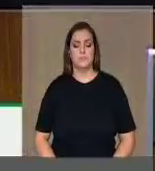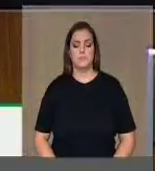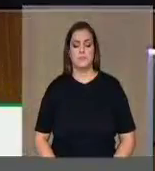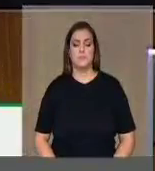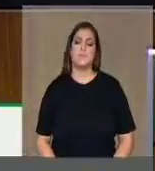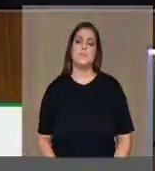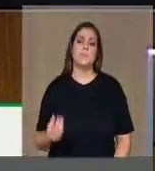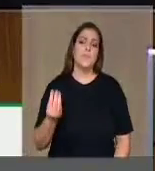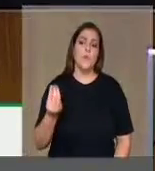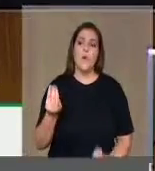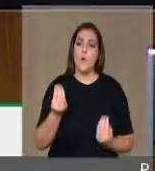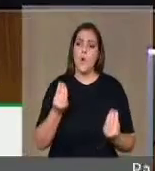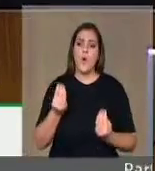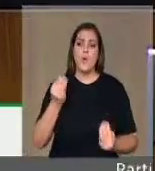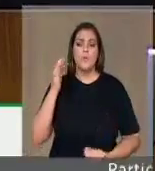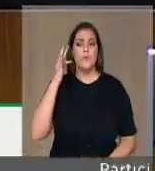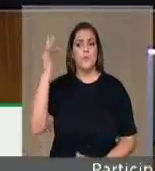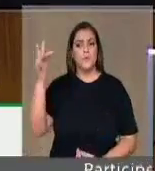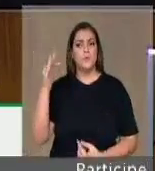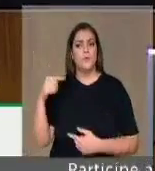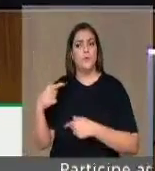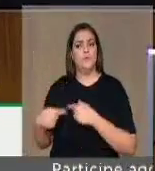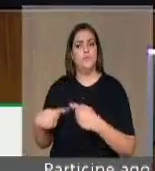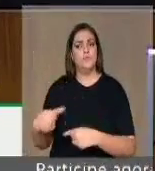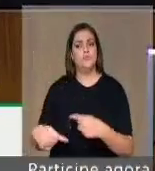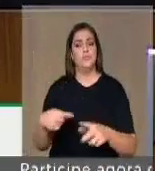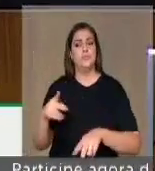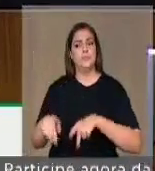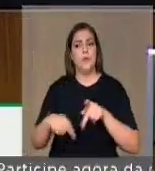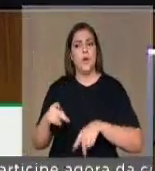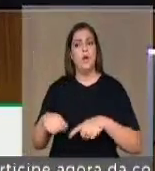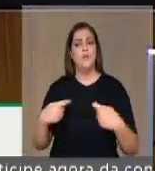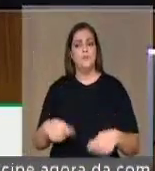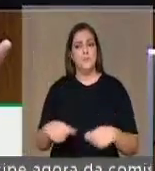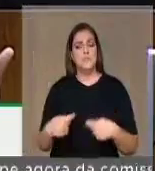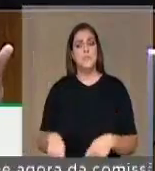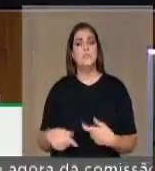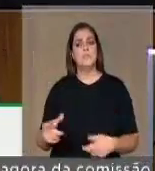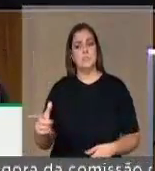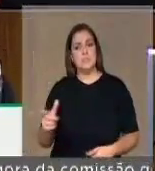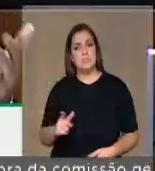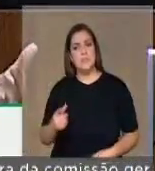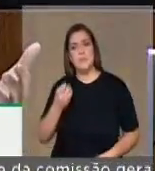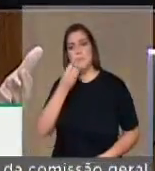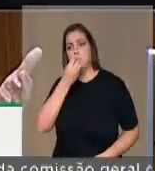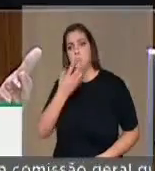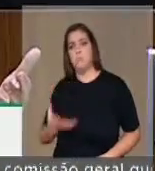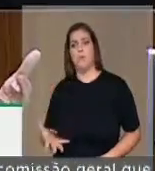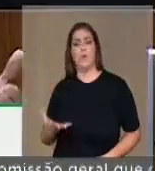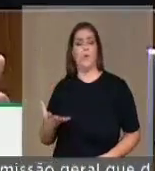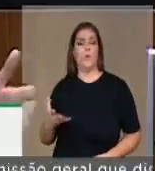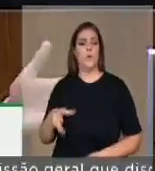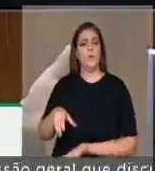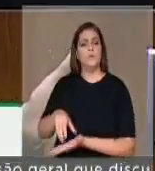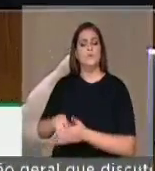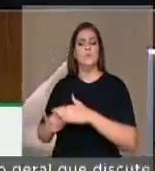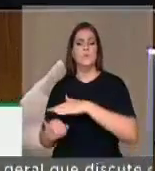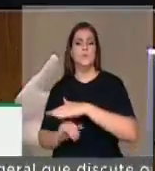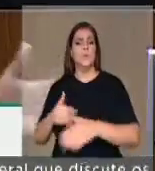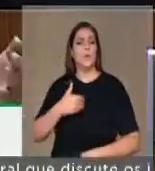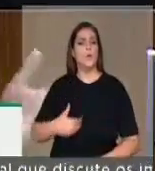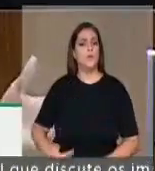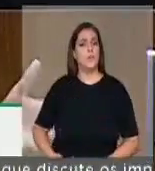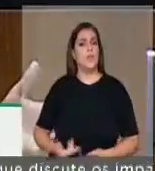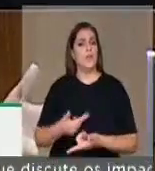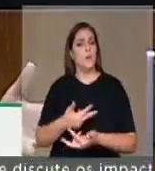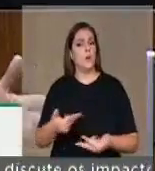instituições públicas na área financeira mais sólidas e mais completas, mais capazes de produzir o desenvolvimento do